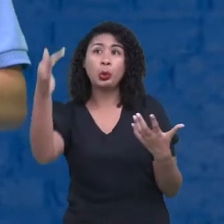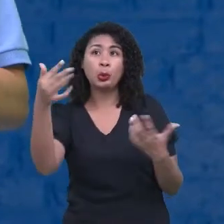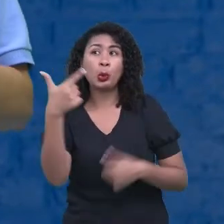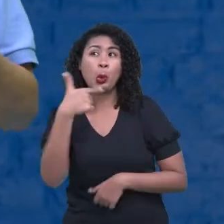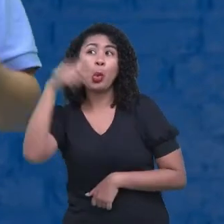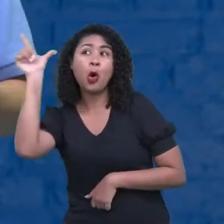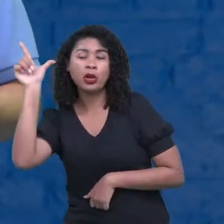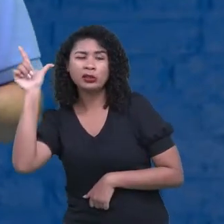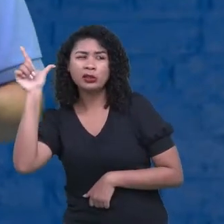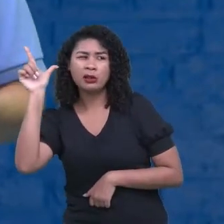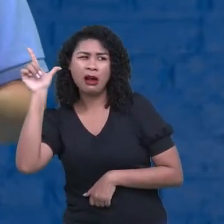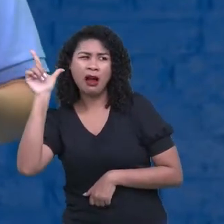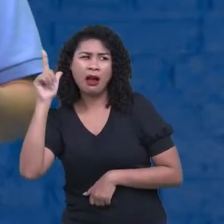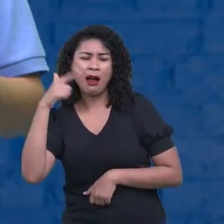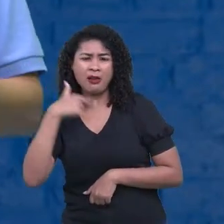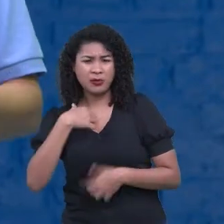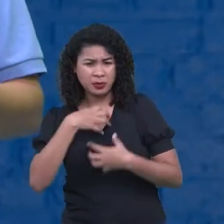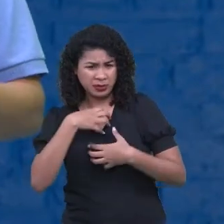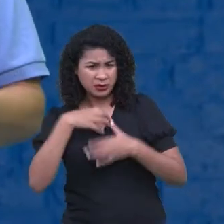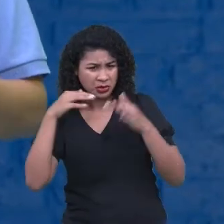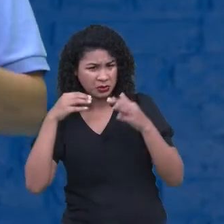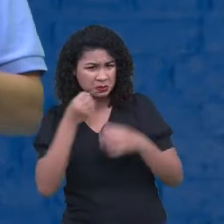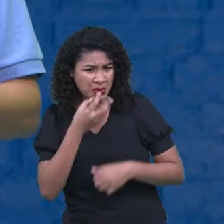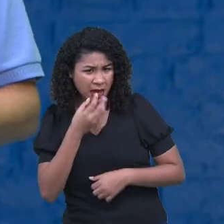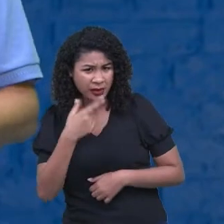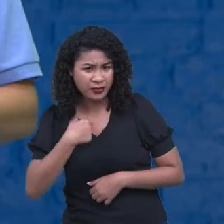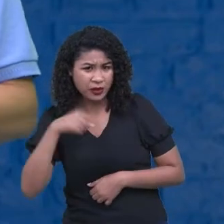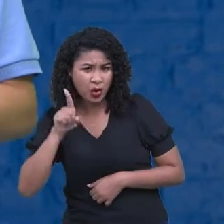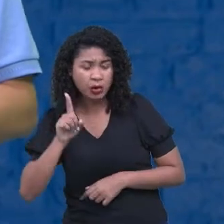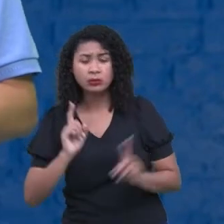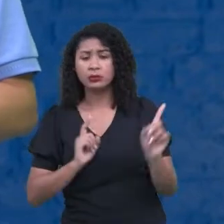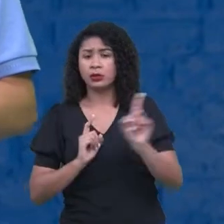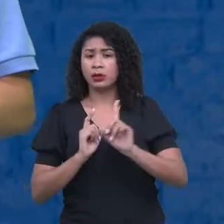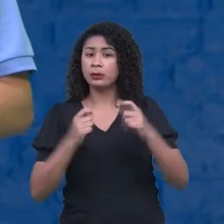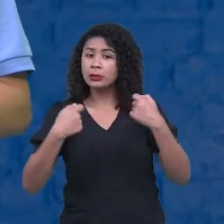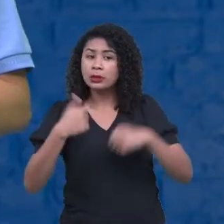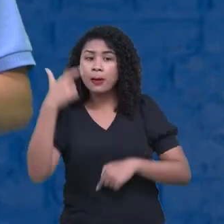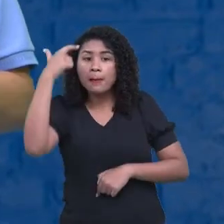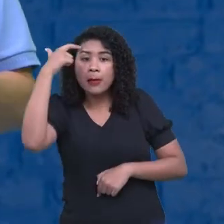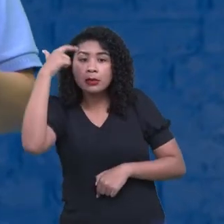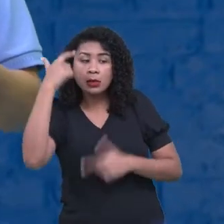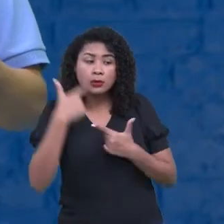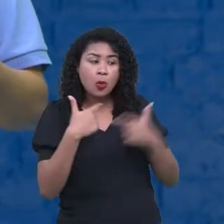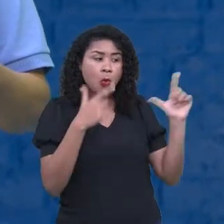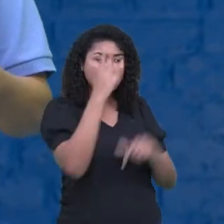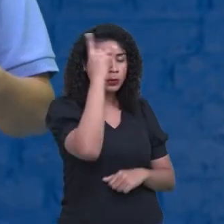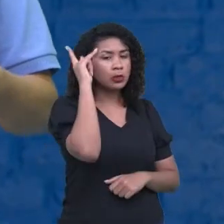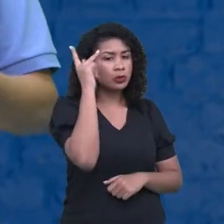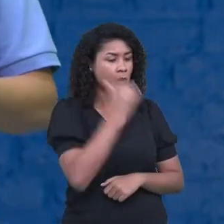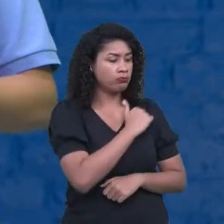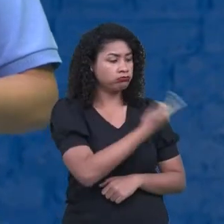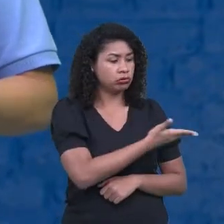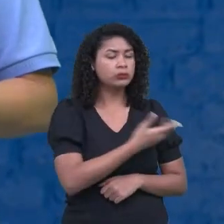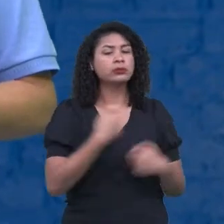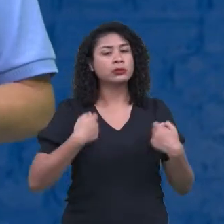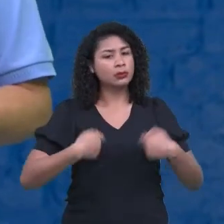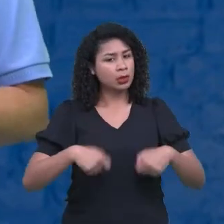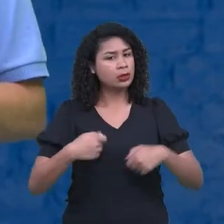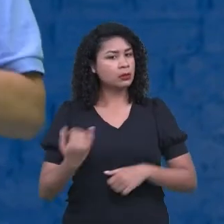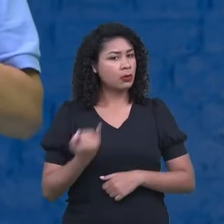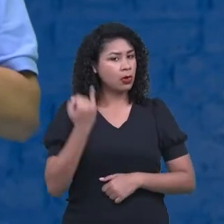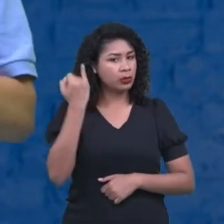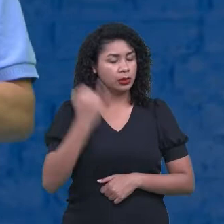Então, é esse autoconhecimento. É conhecer. É pensar também no outro. Então, mais um pouquinho dessas